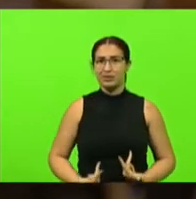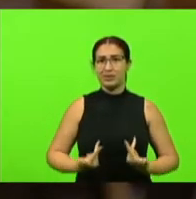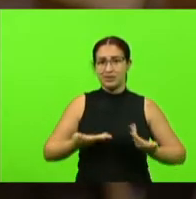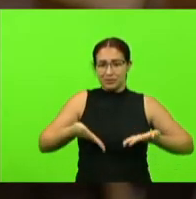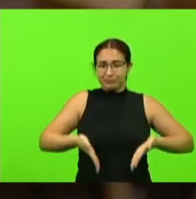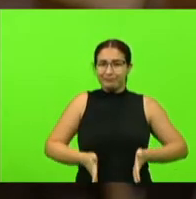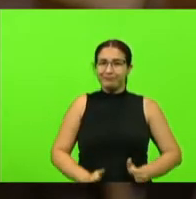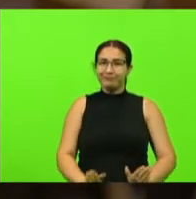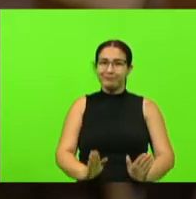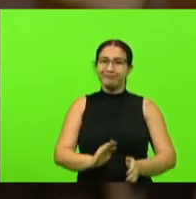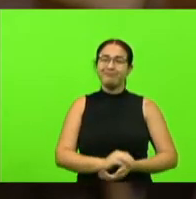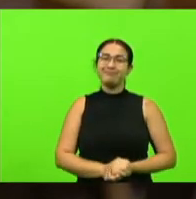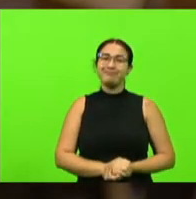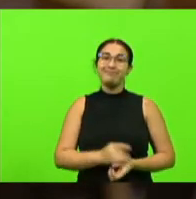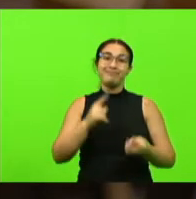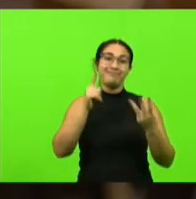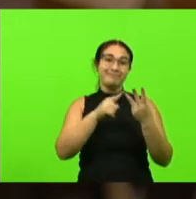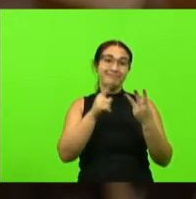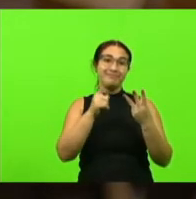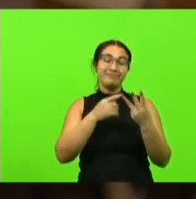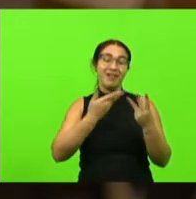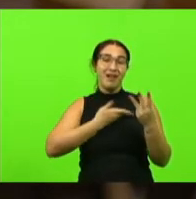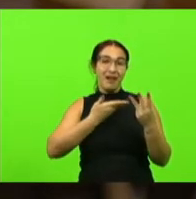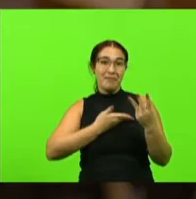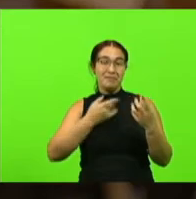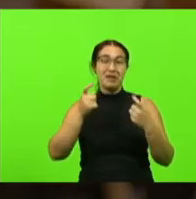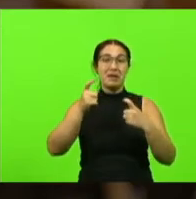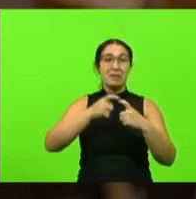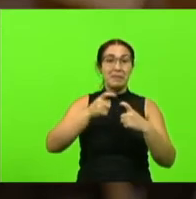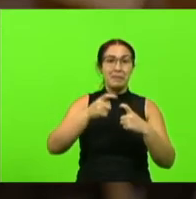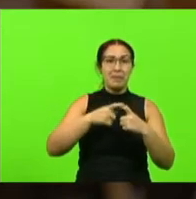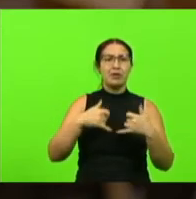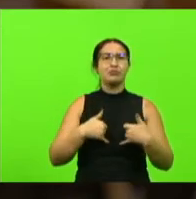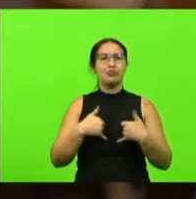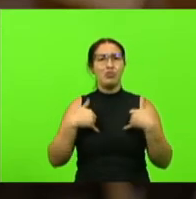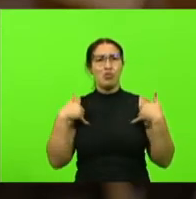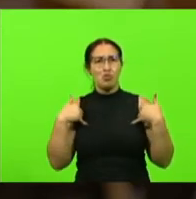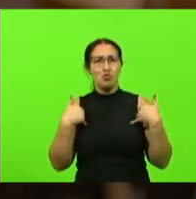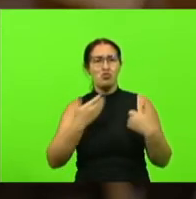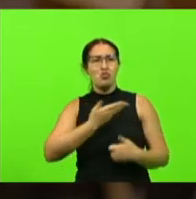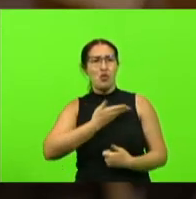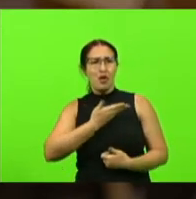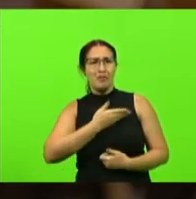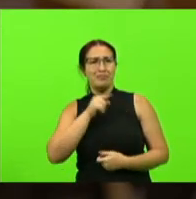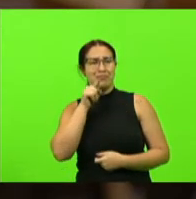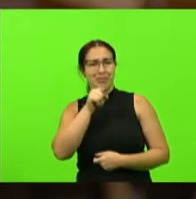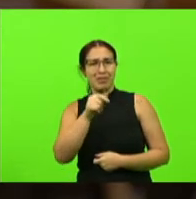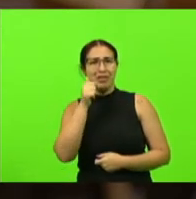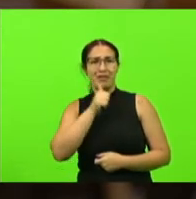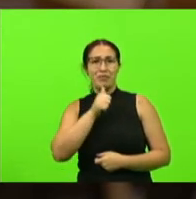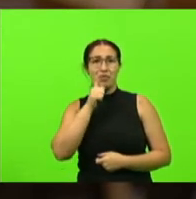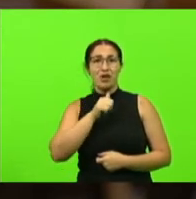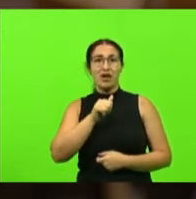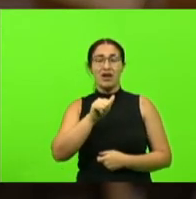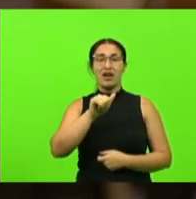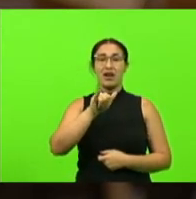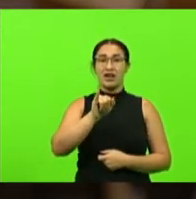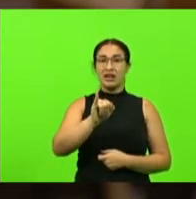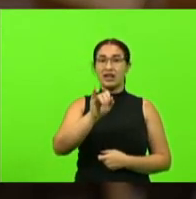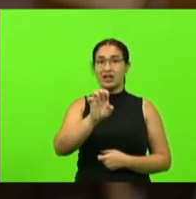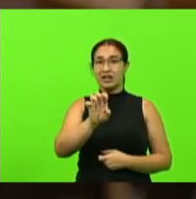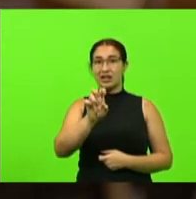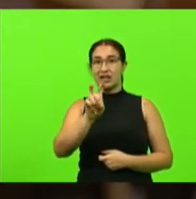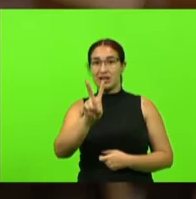a colega médica que eu tenho muito orgulho de ser colega dela a Ieda Maria Schroeder